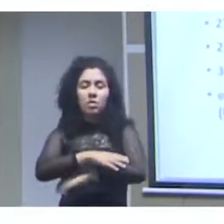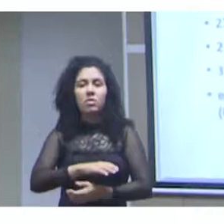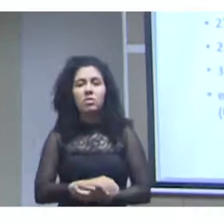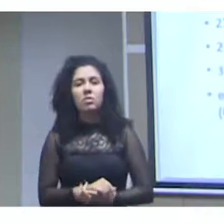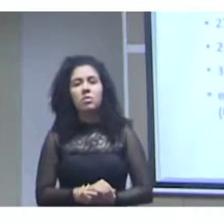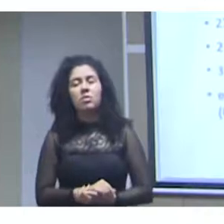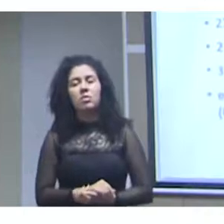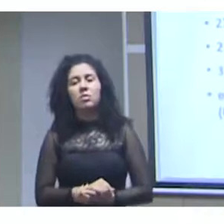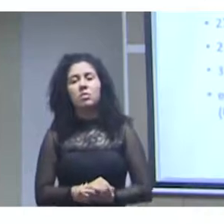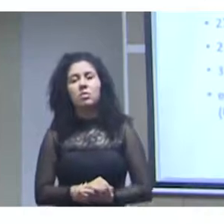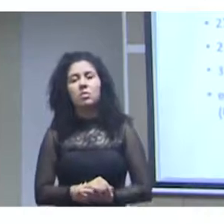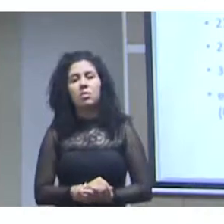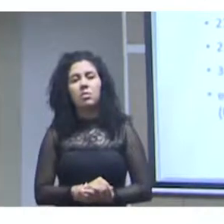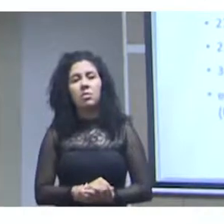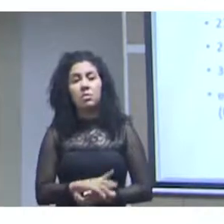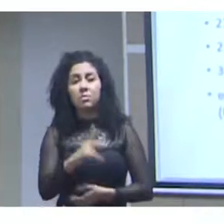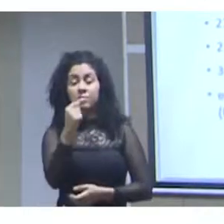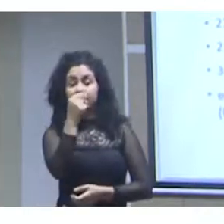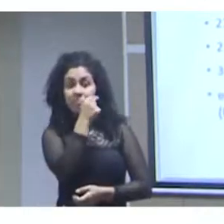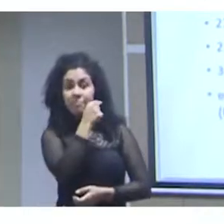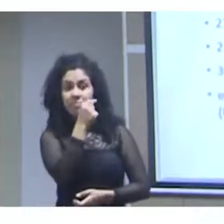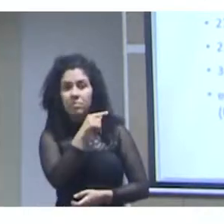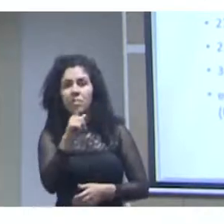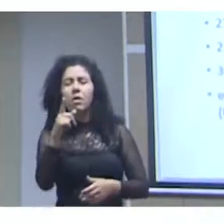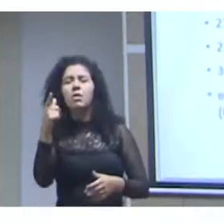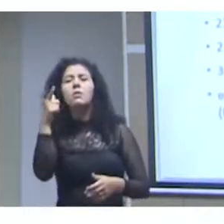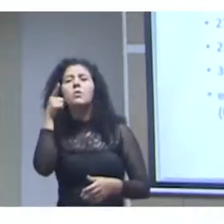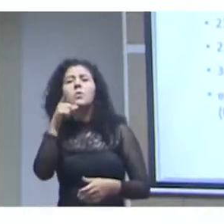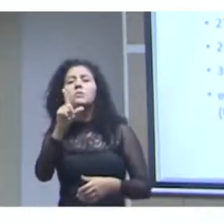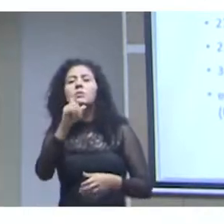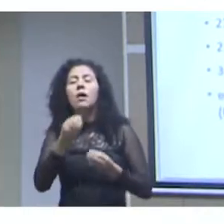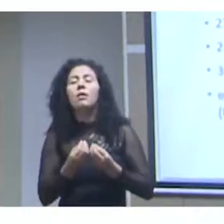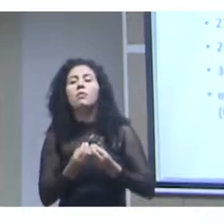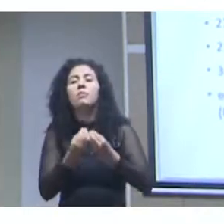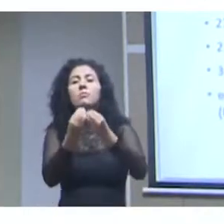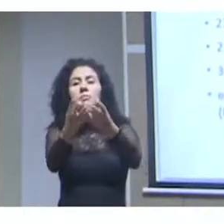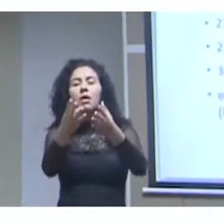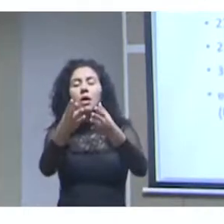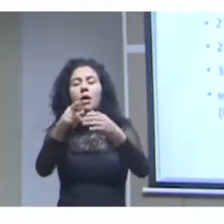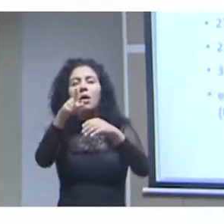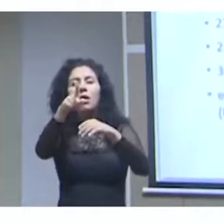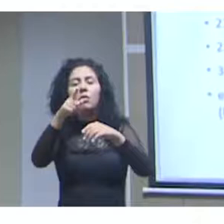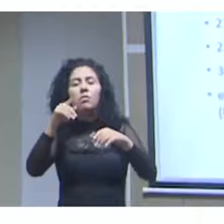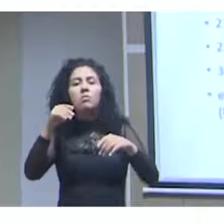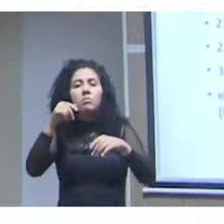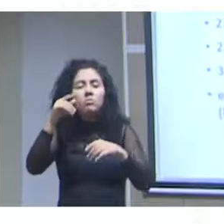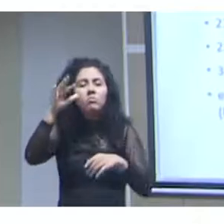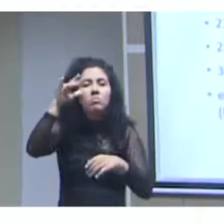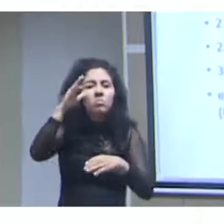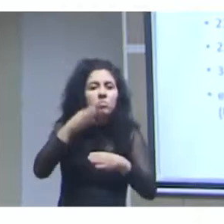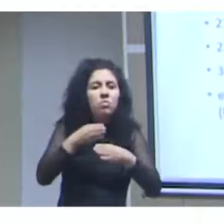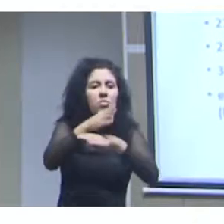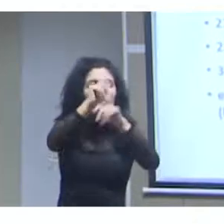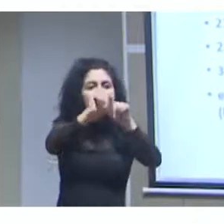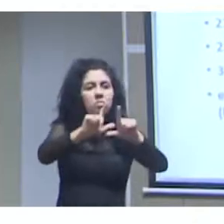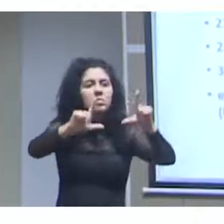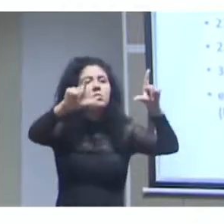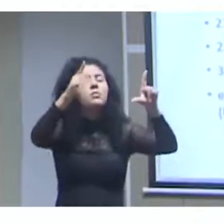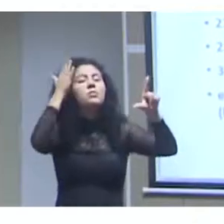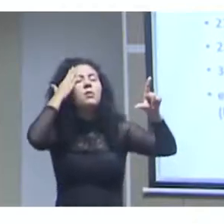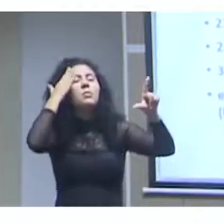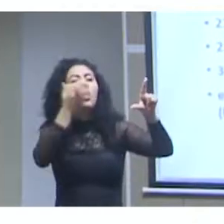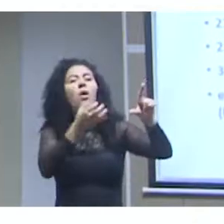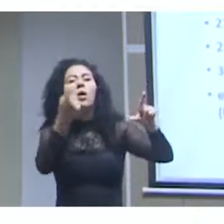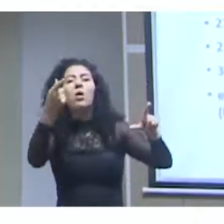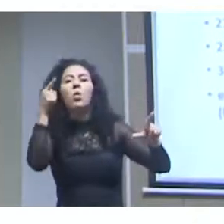ele possibilita essa plataforma o Atlas de Desenvolvimento Humano a consulta ao índice de desenvolvimento humano e outras variáveis de todos